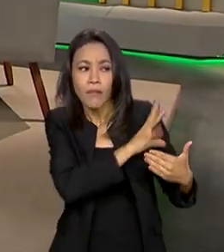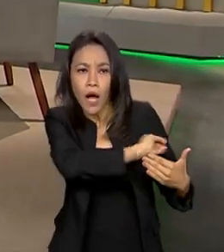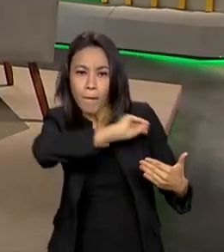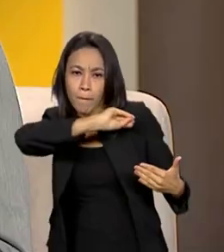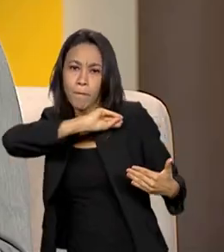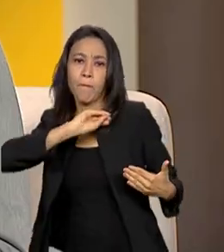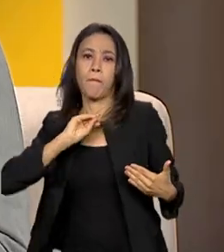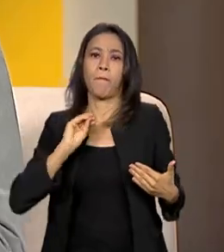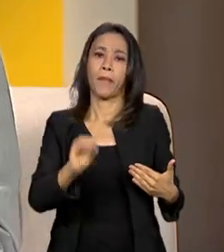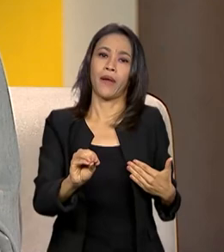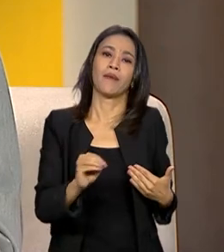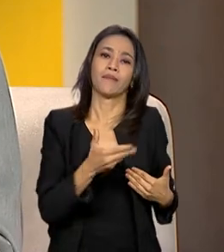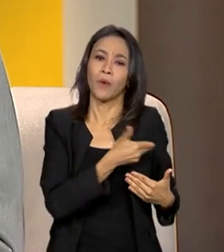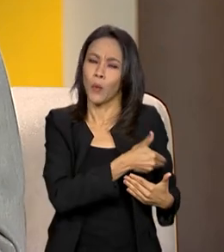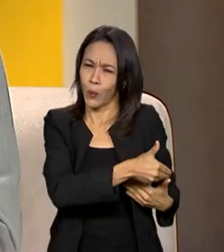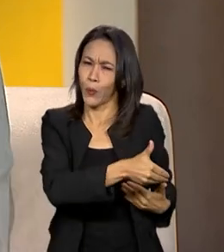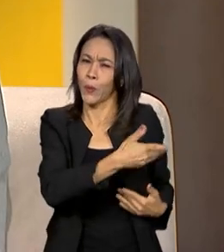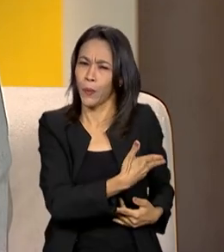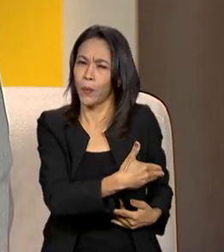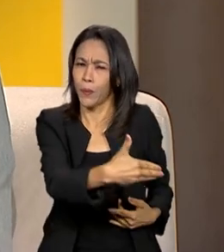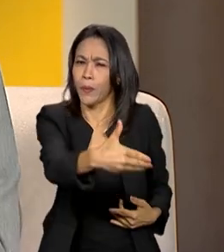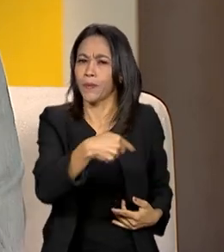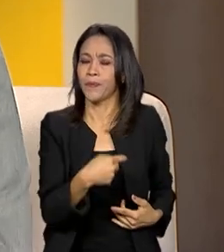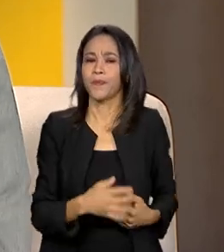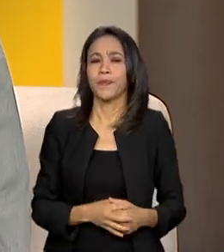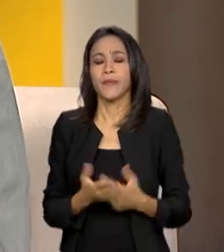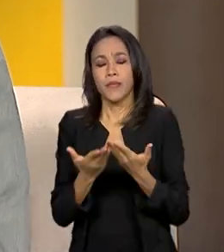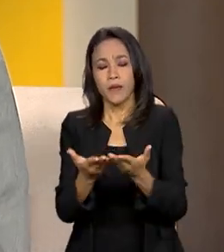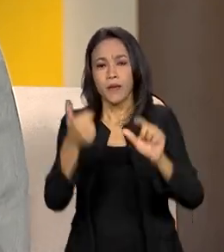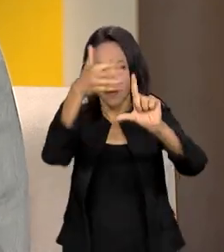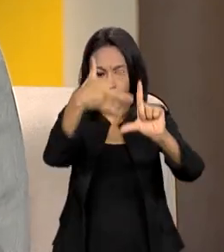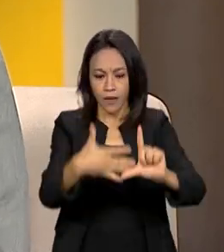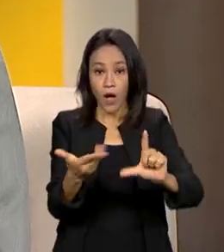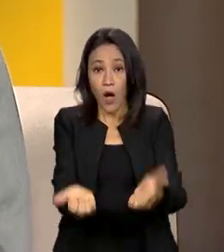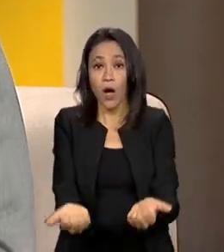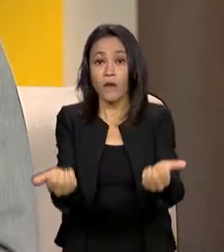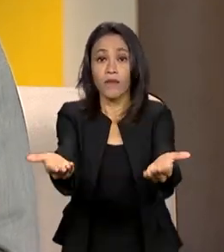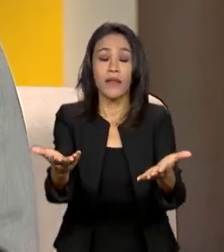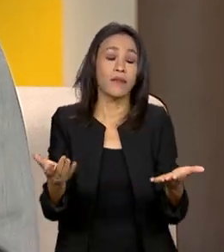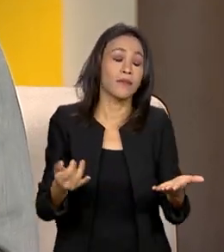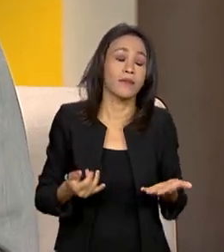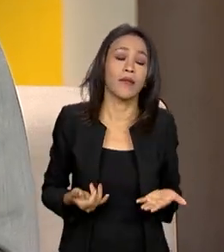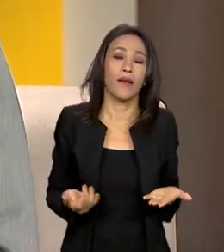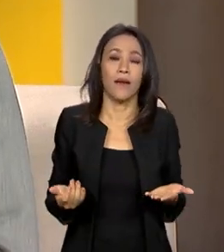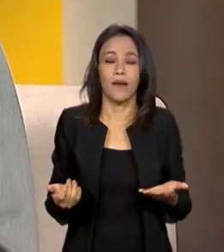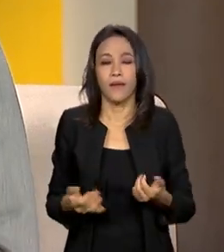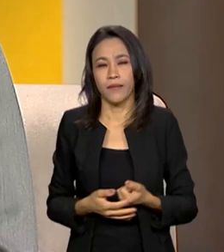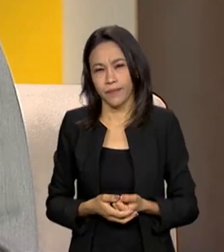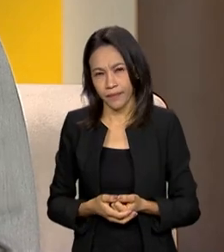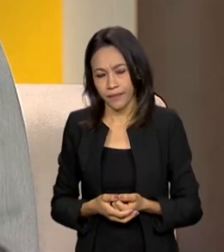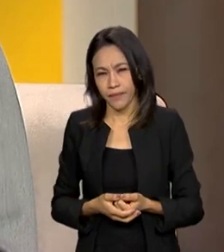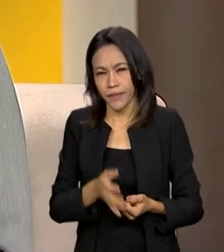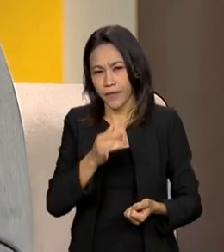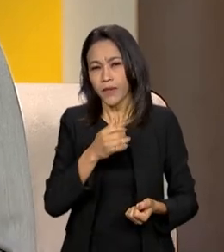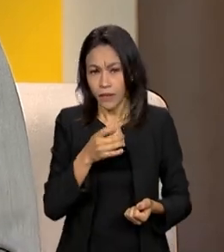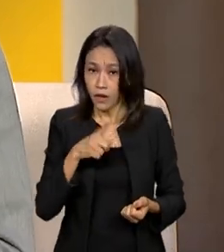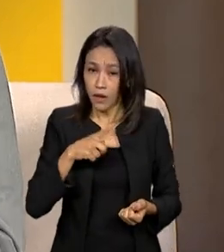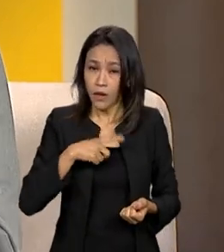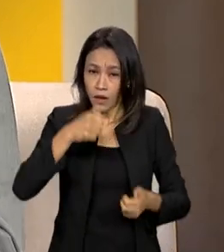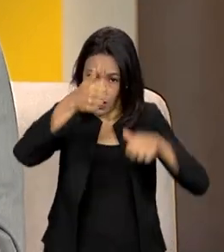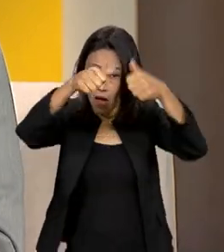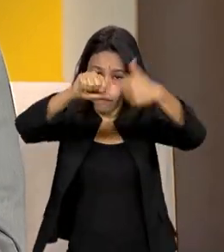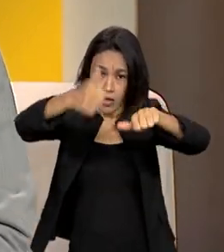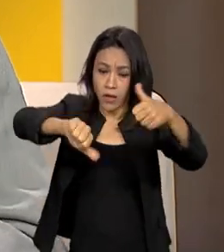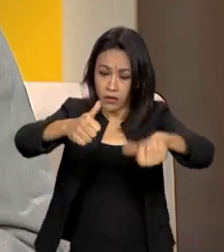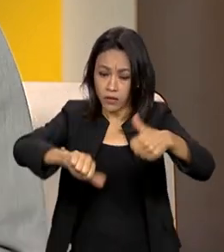ela materializa essa oferta de serviços. E para muitos desses serviços, por exemplo, a gente já oferta a avaliação. Então, no